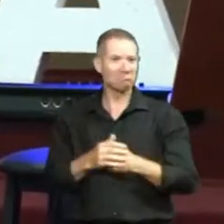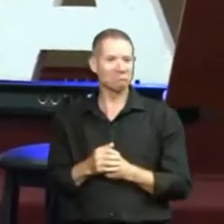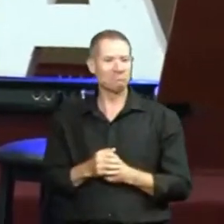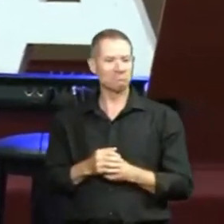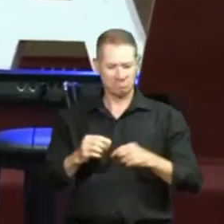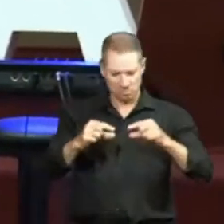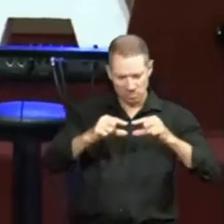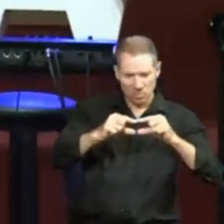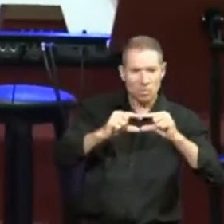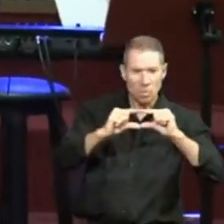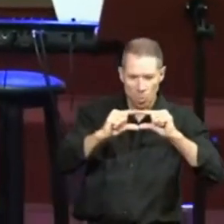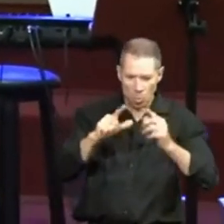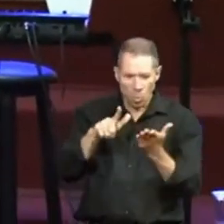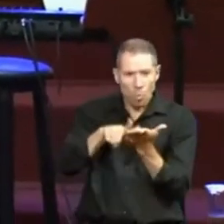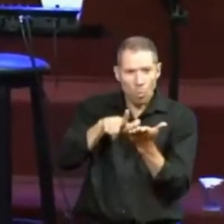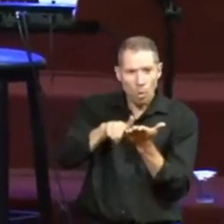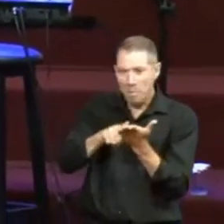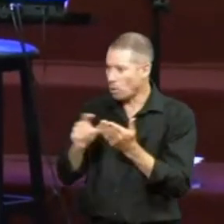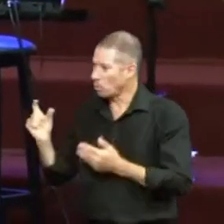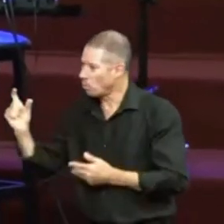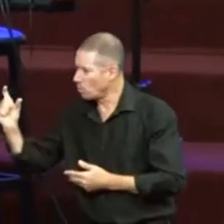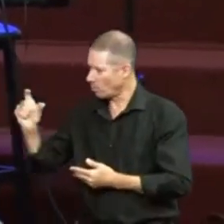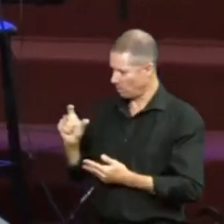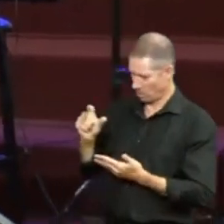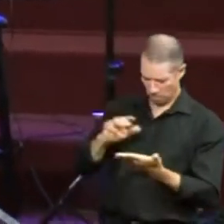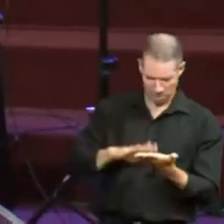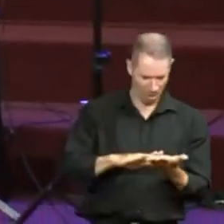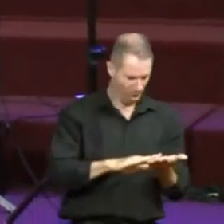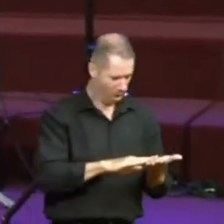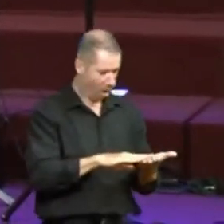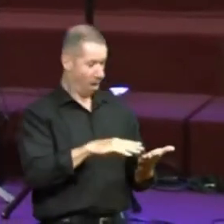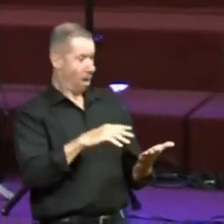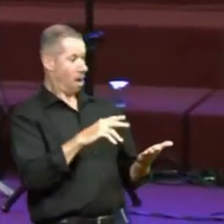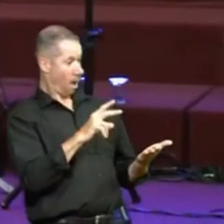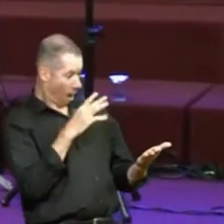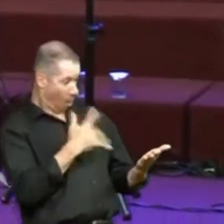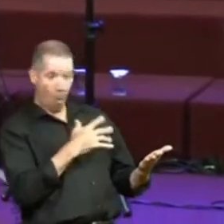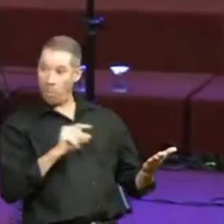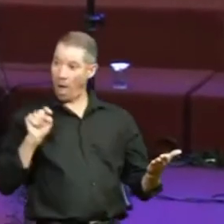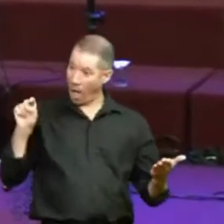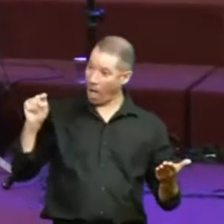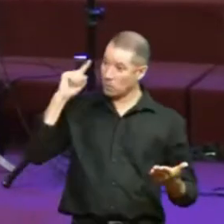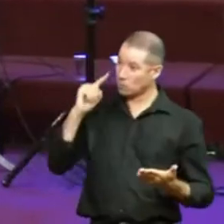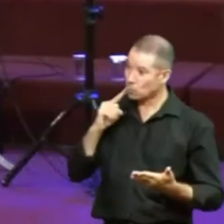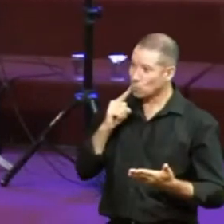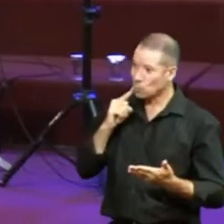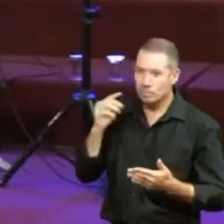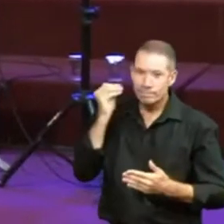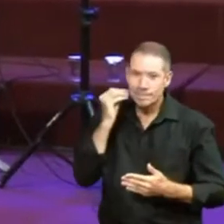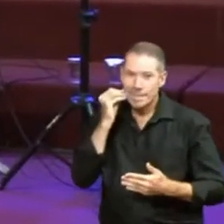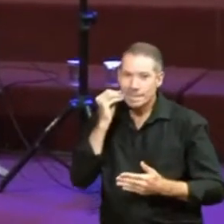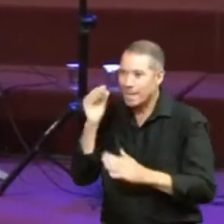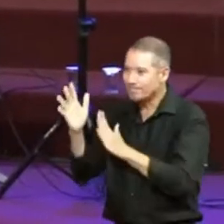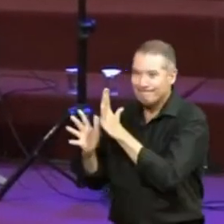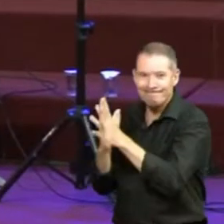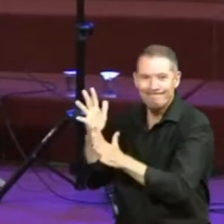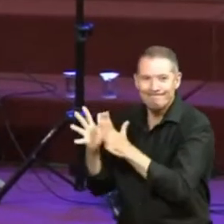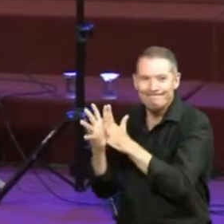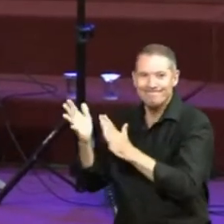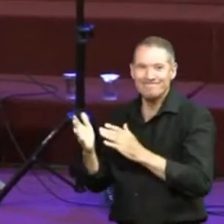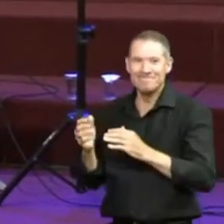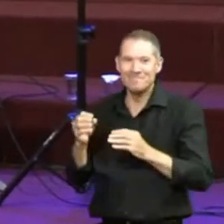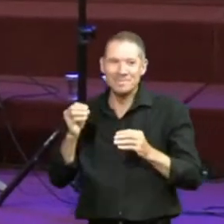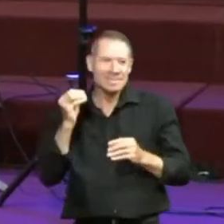folhetinho, o papel, eu li e ele, sou surdo, deu, opa, é surdo, eu estou aprendendo, deixa eu ver se eu consigo falar com ele. Aí eu toda tímida, fez,